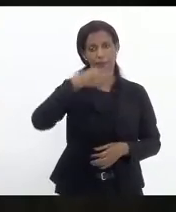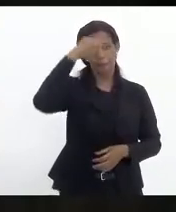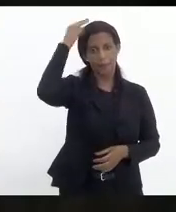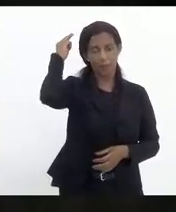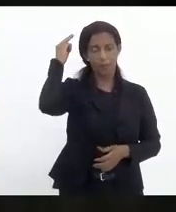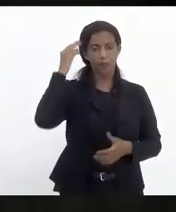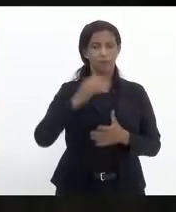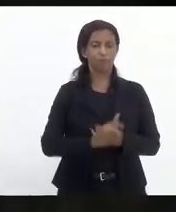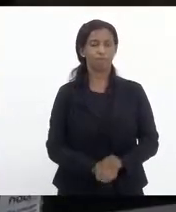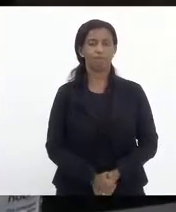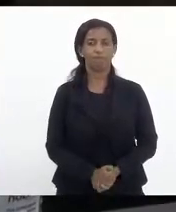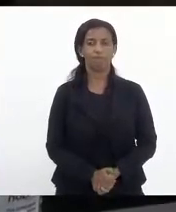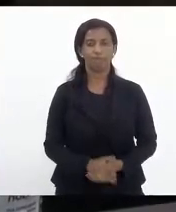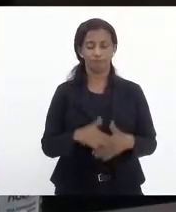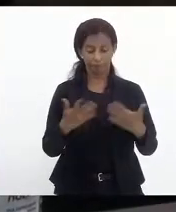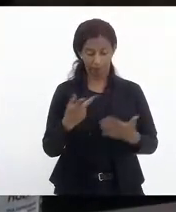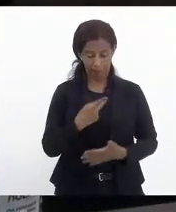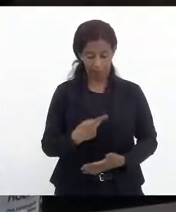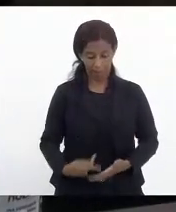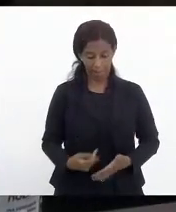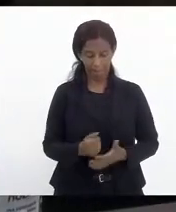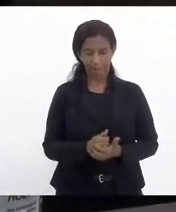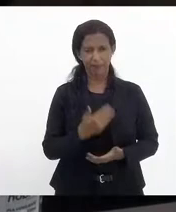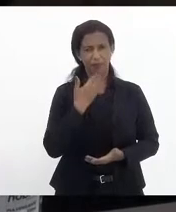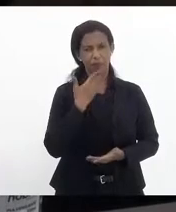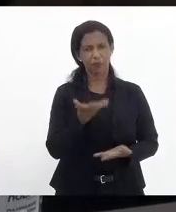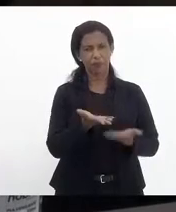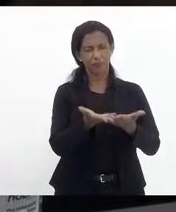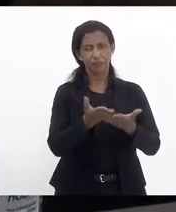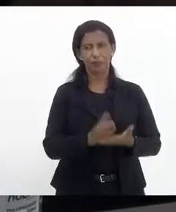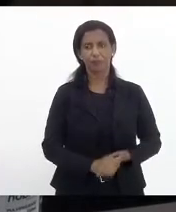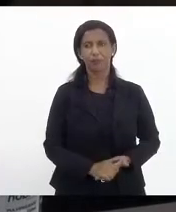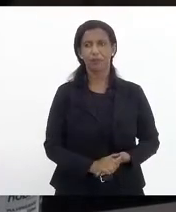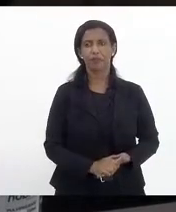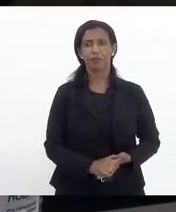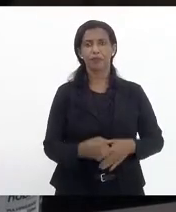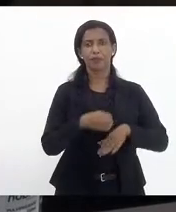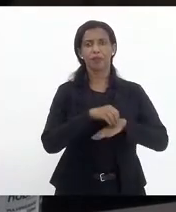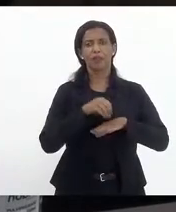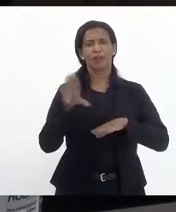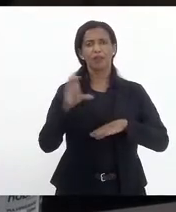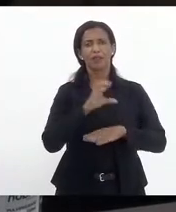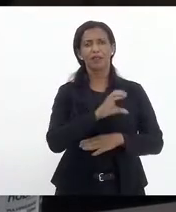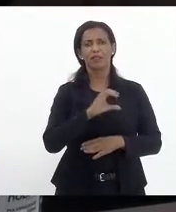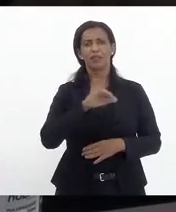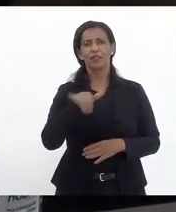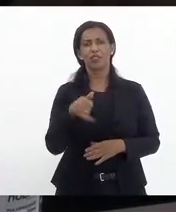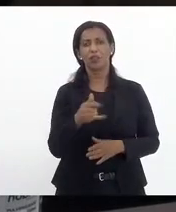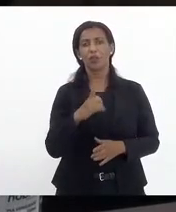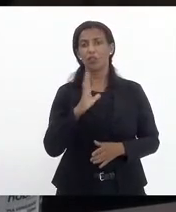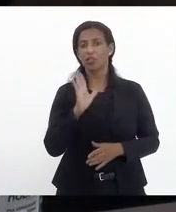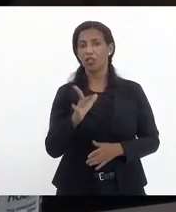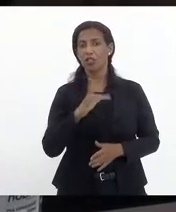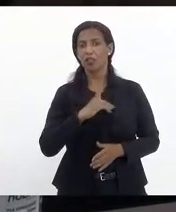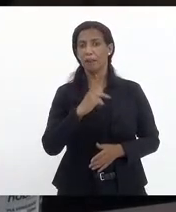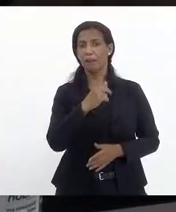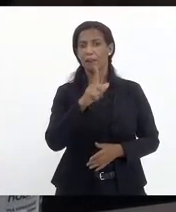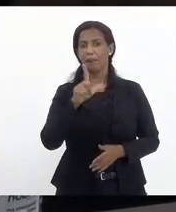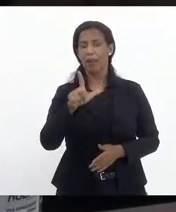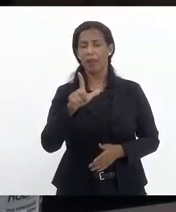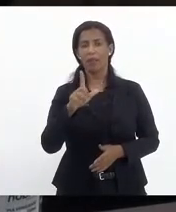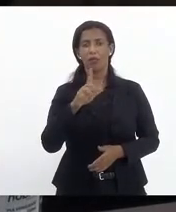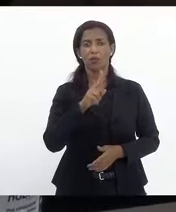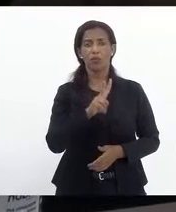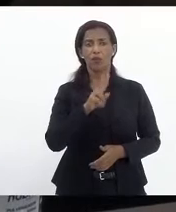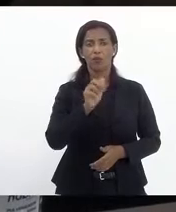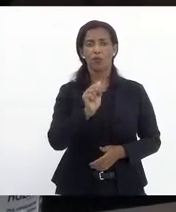Pacheco. Senhor presidente eu vou solicitar a vossa excelência para encaminhar a CCJ a um projeto de autoria do deputado Valdeci